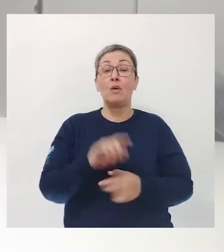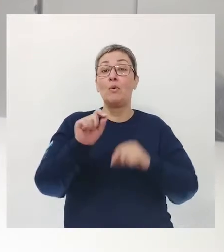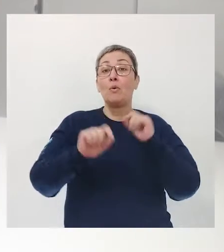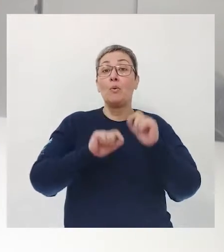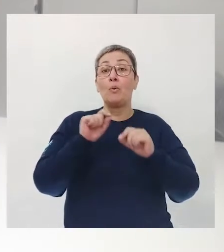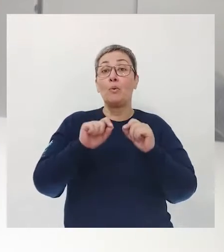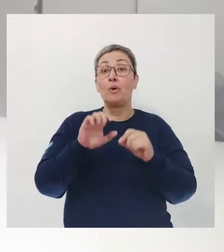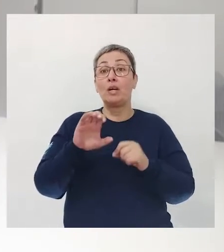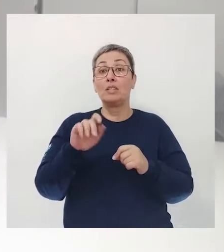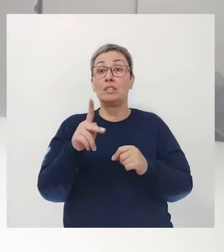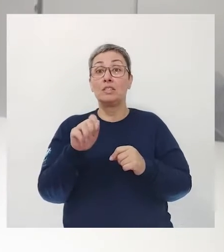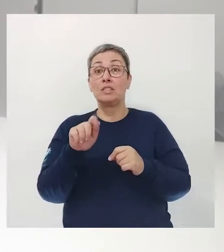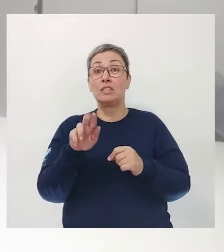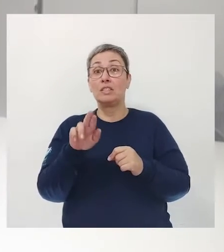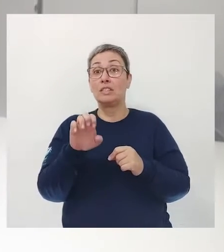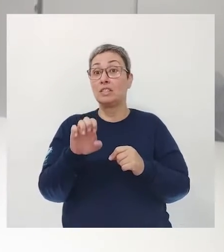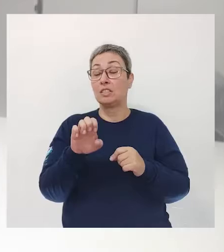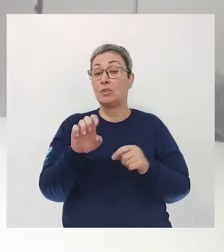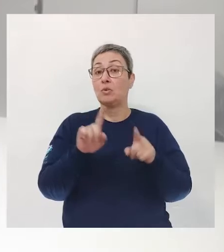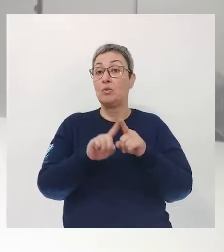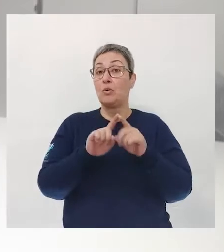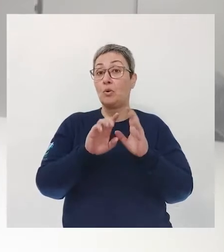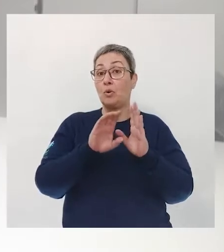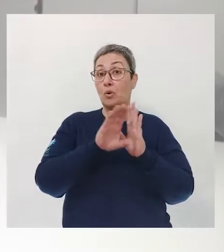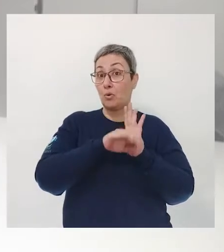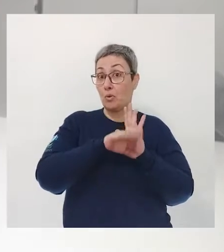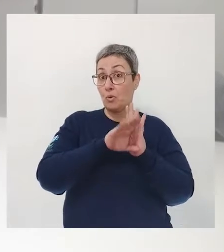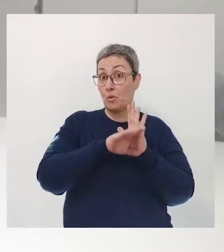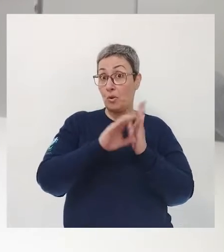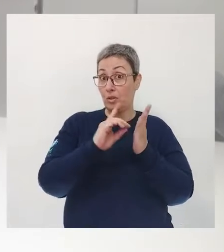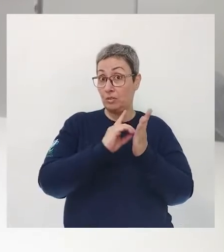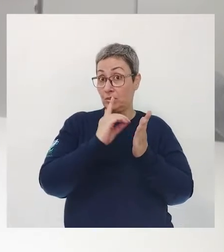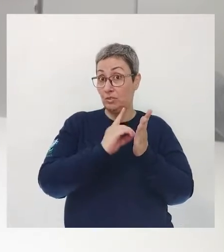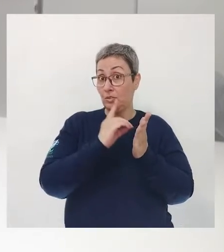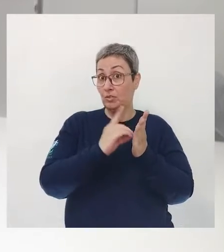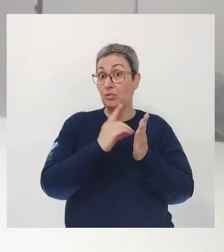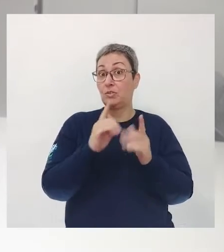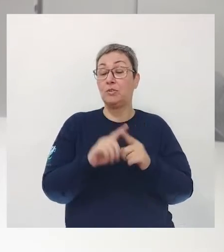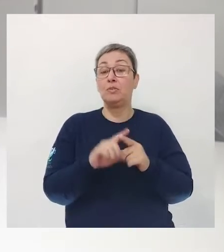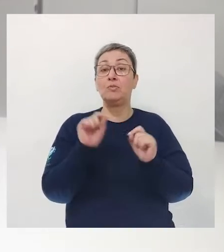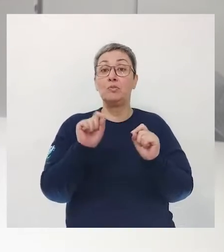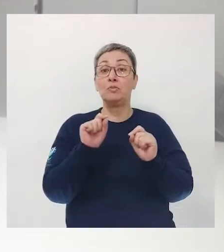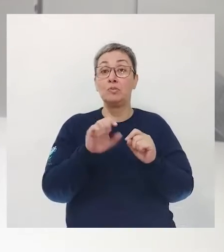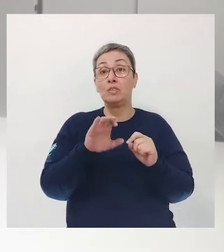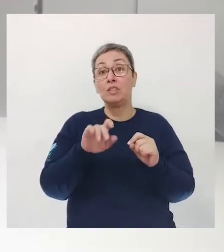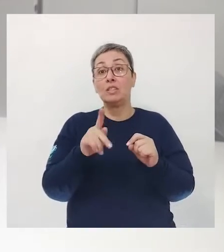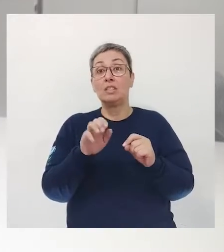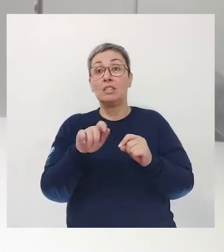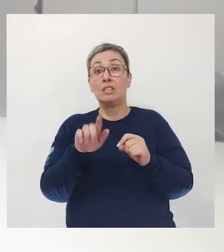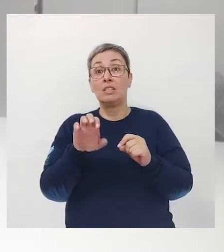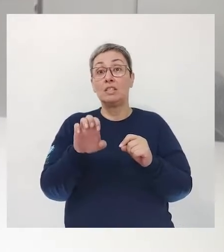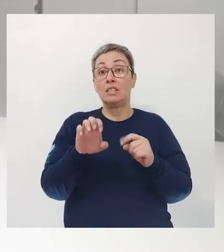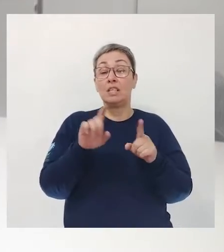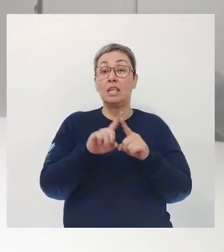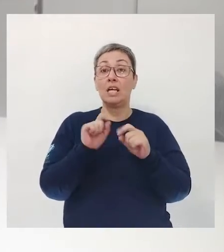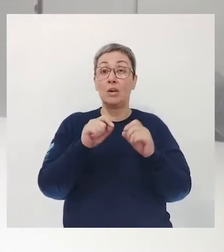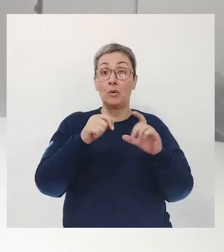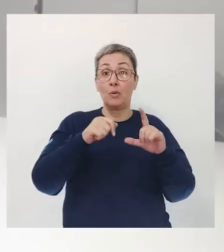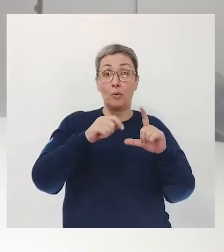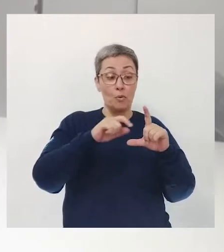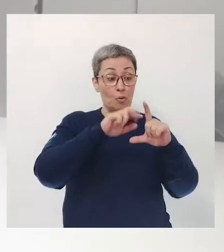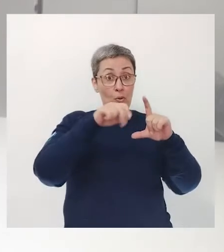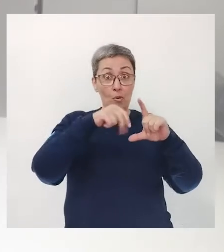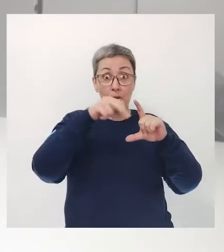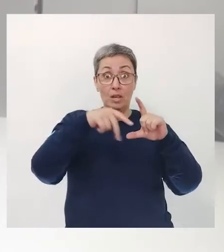O que é uma charge? Segundo o dicionário, a charge é um